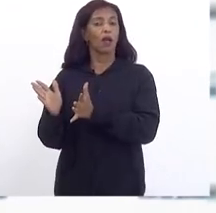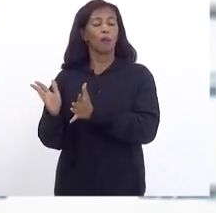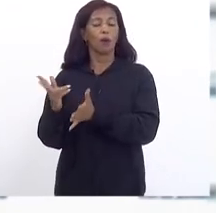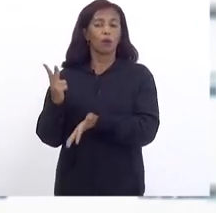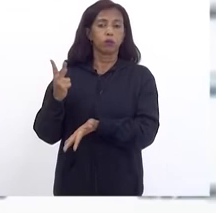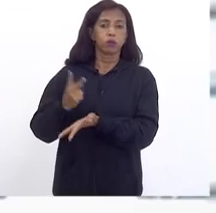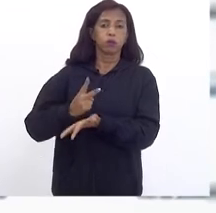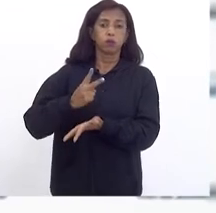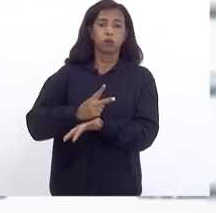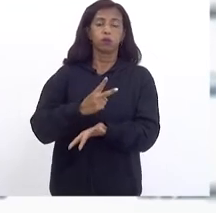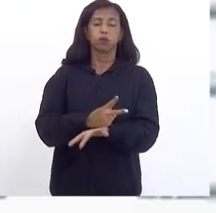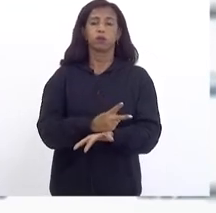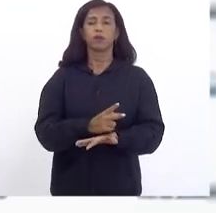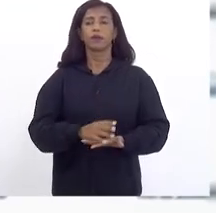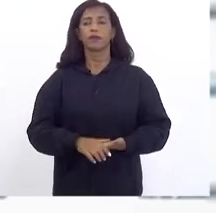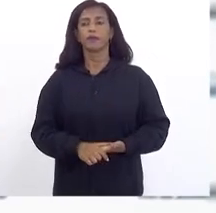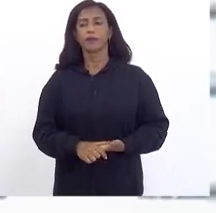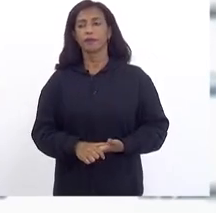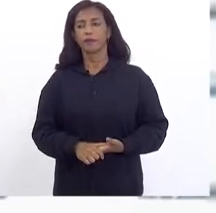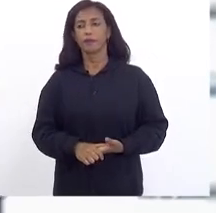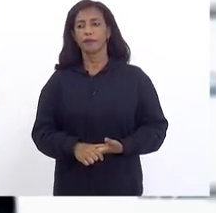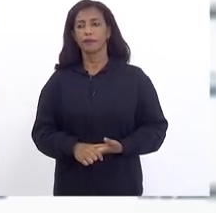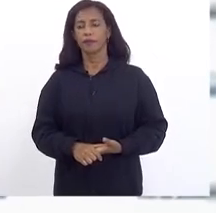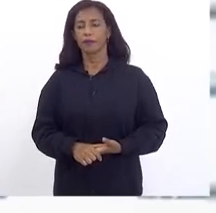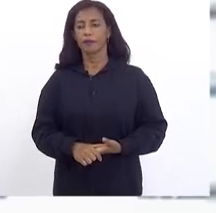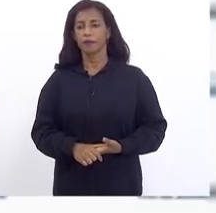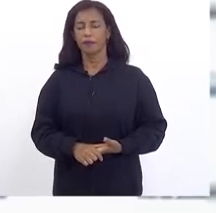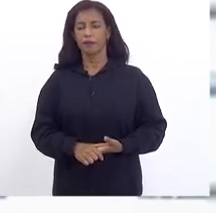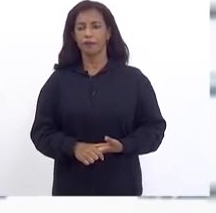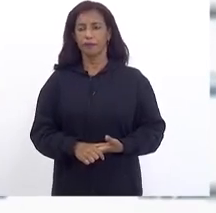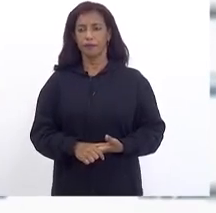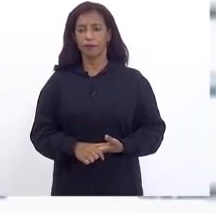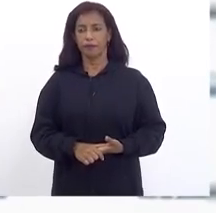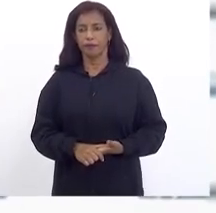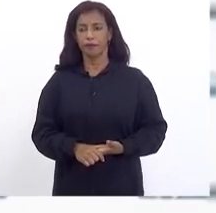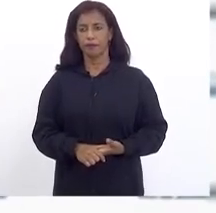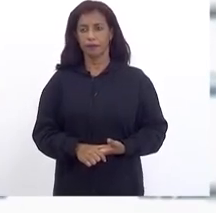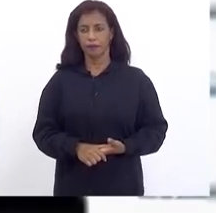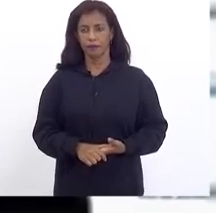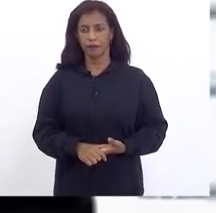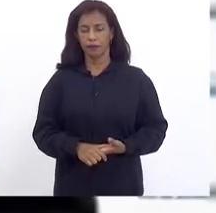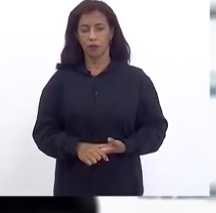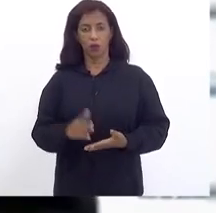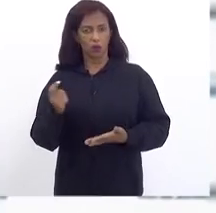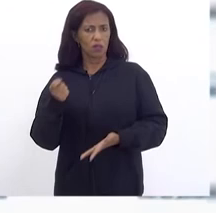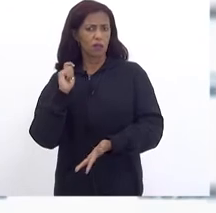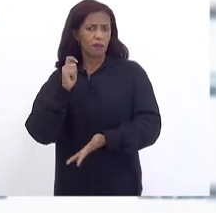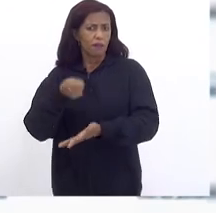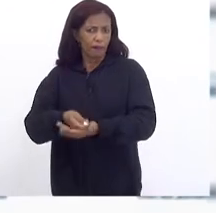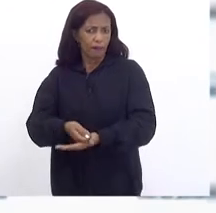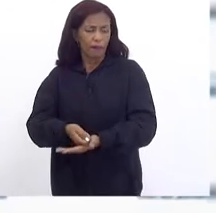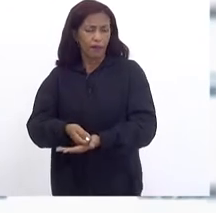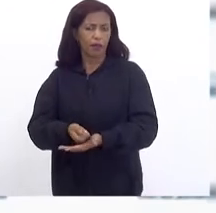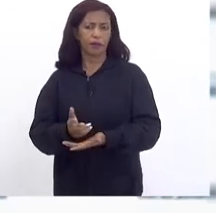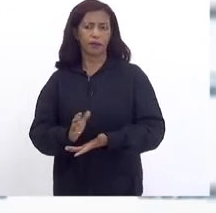permanência Desse Enfim O pagamento Da